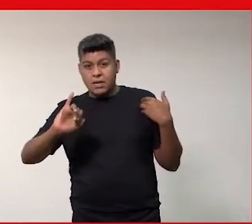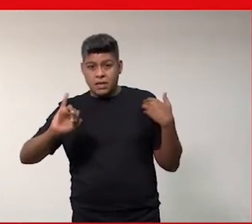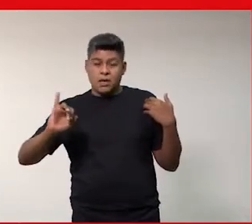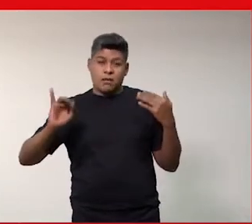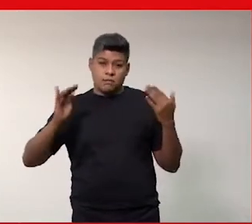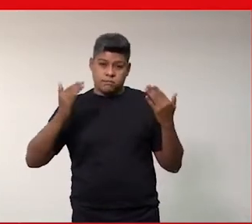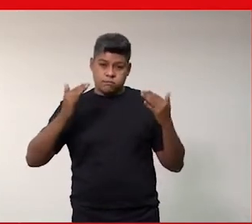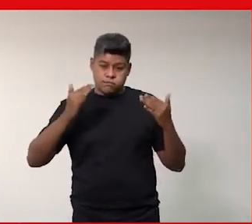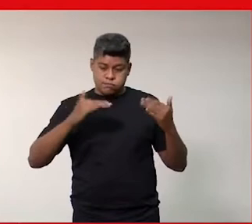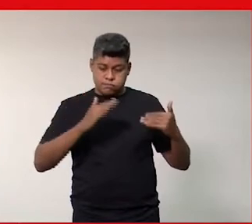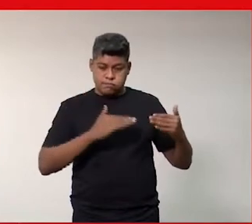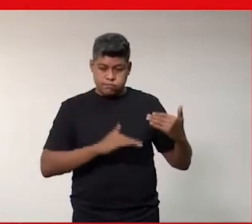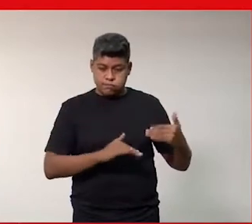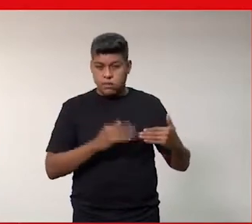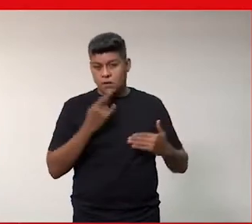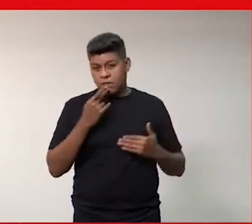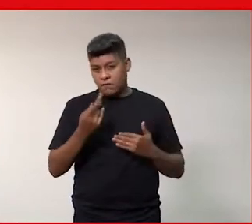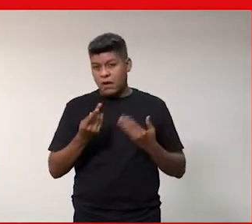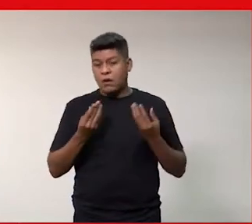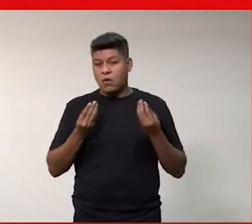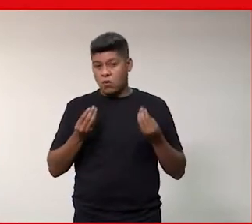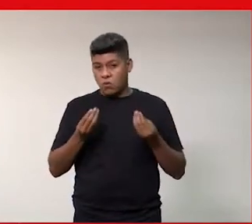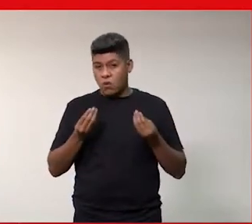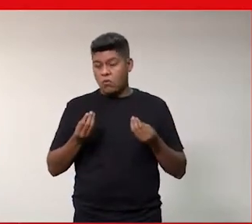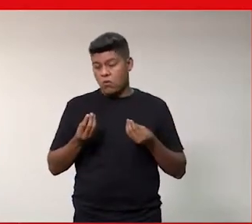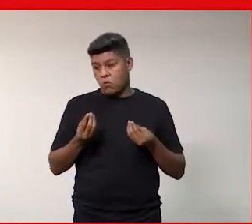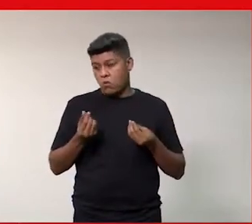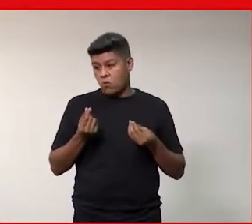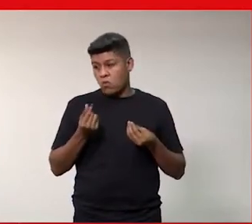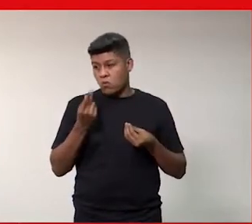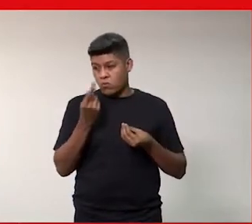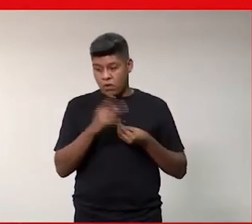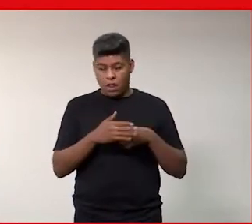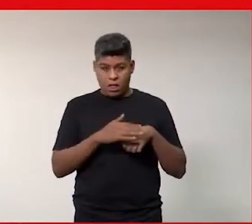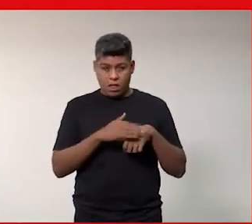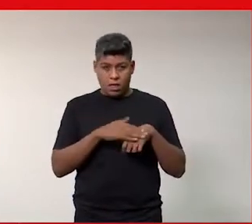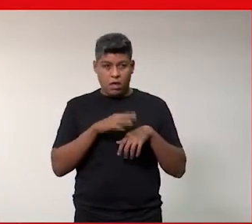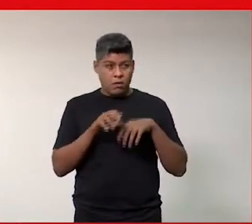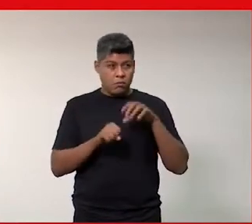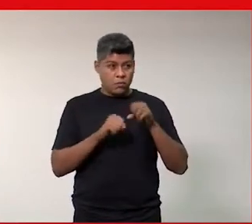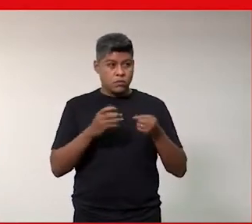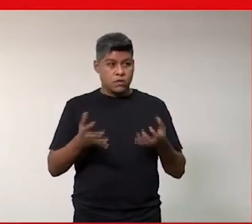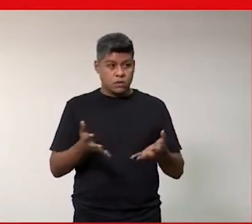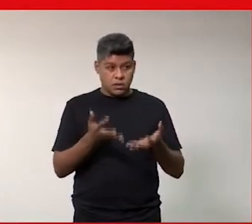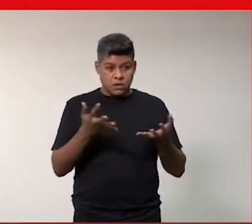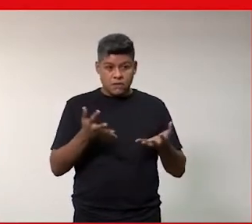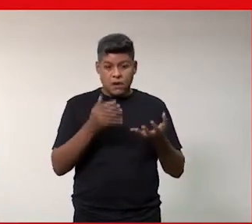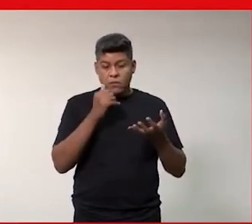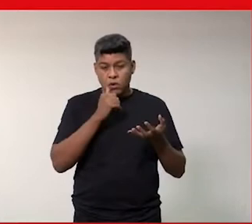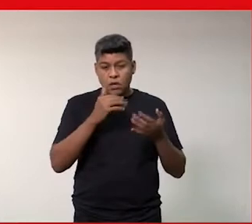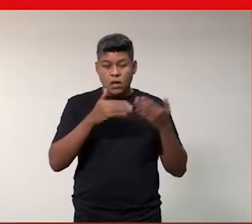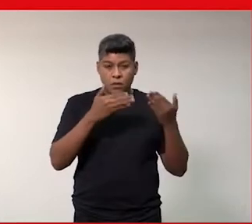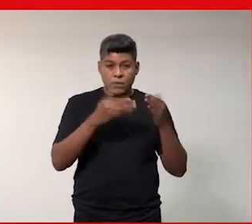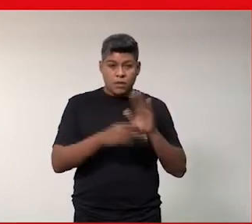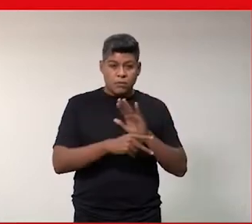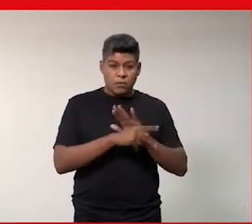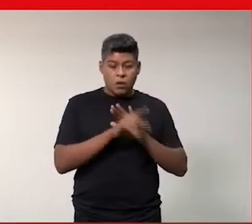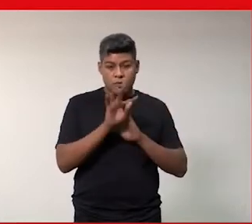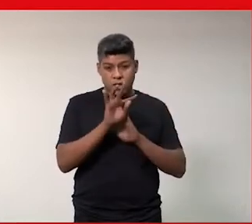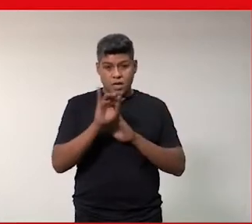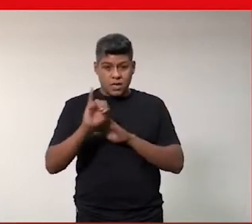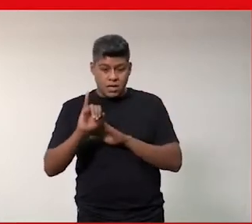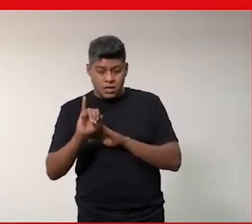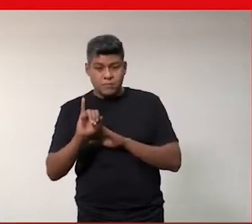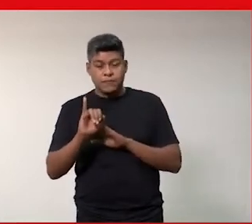e falou um pouco sobre como a iniciativa Eldorado para elas tem buscado incentivar essas mulheres a crescerem no mercado de TI